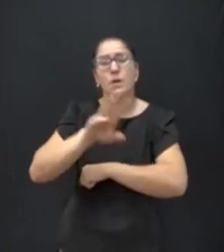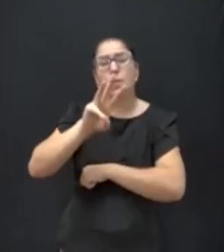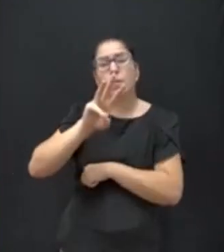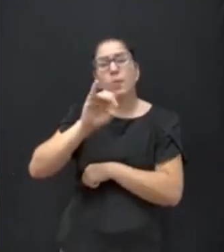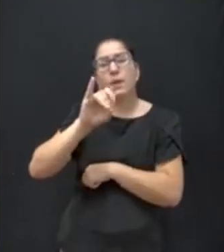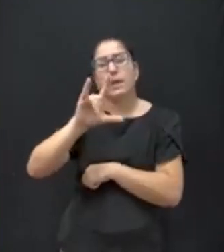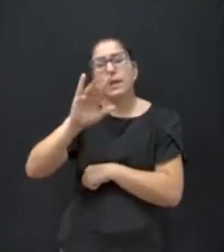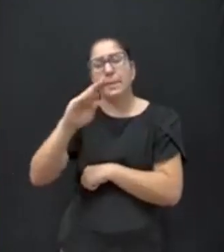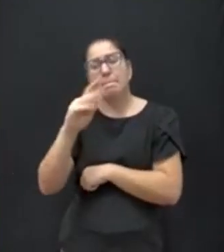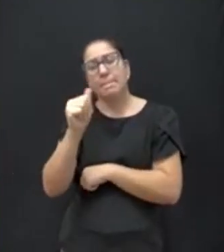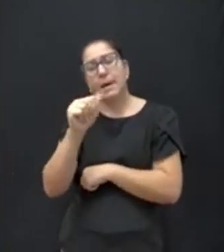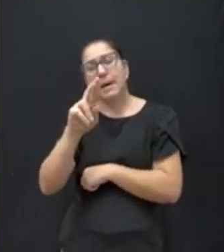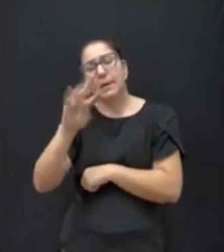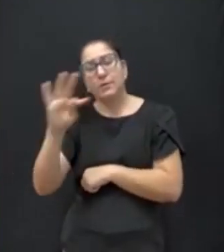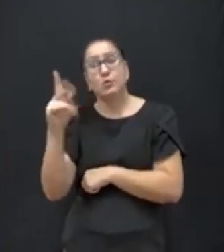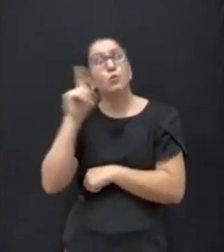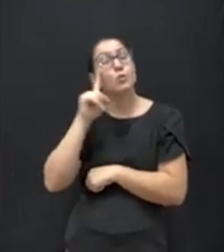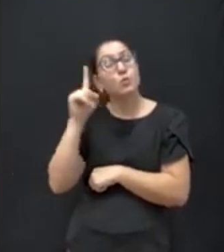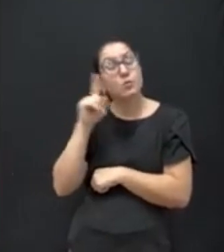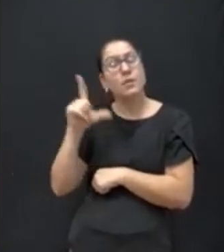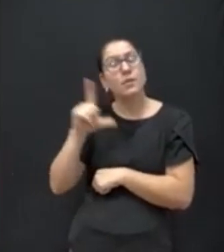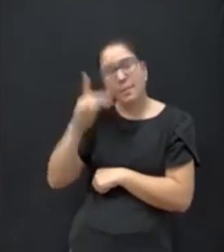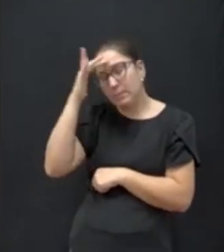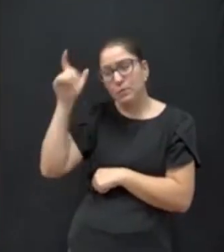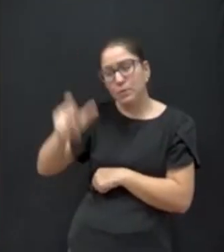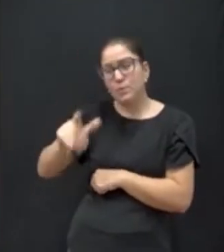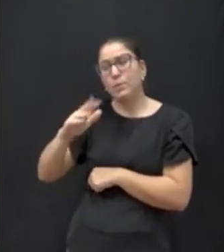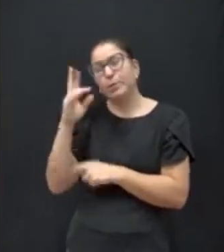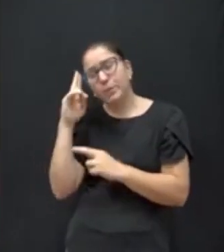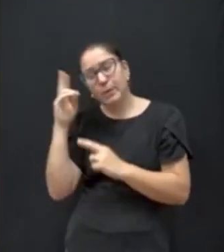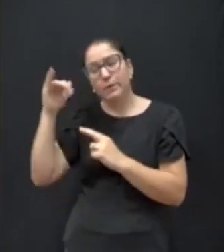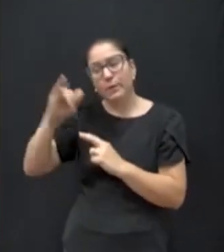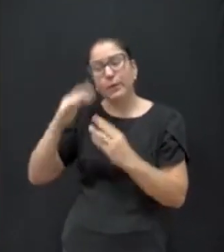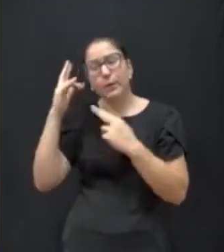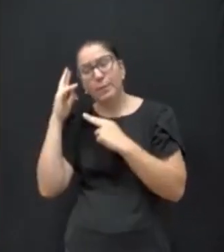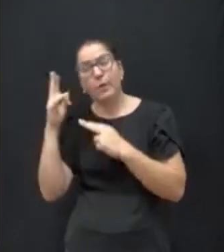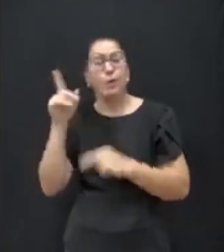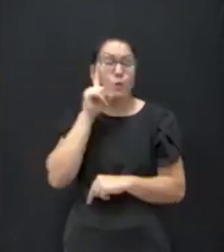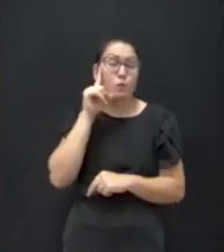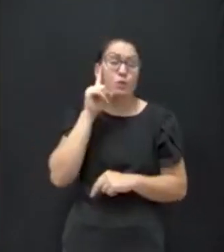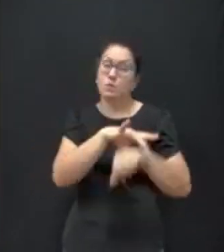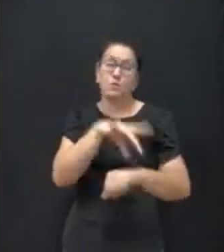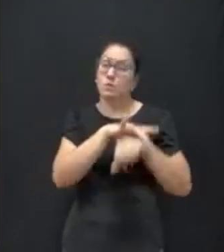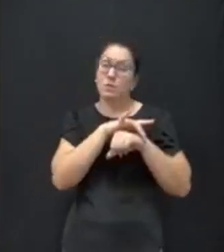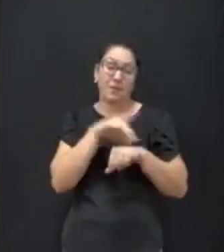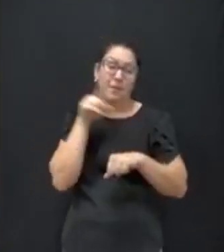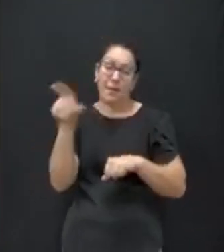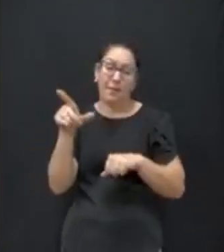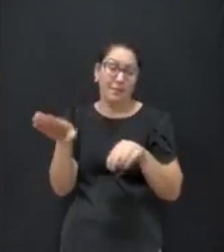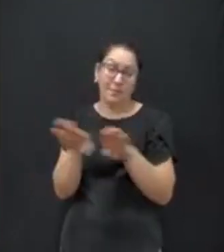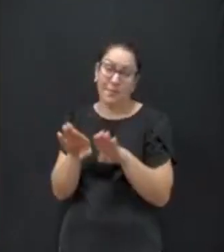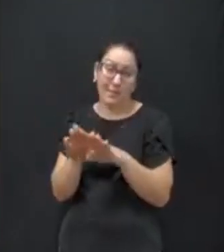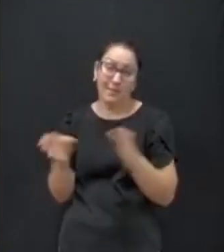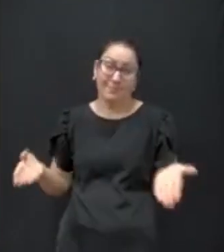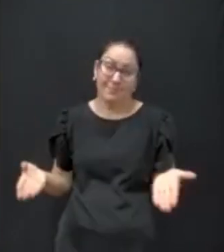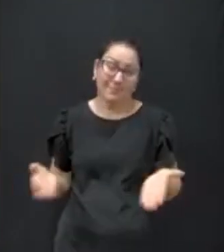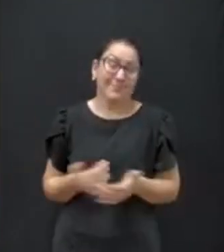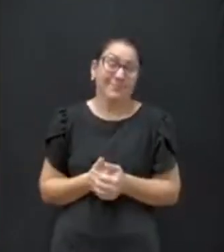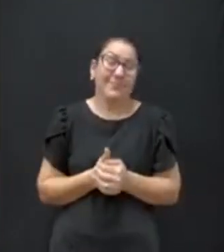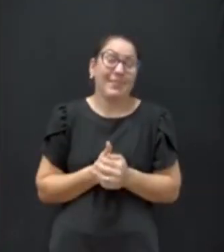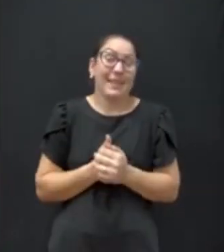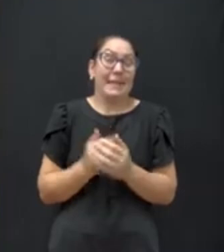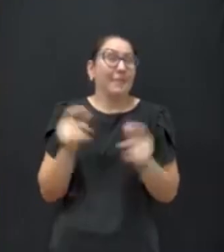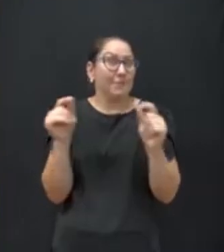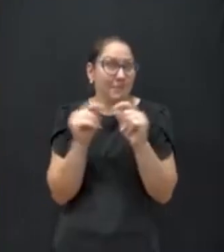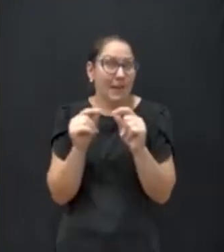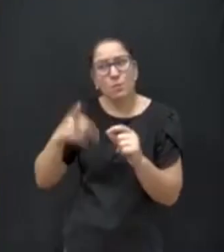Não tem. Você passa todo dia. Tem pessoal lá. Mas todo dia a Guarda está lá também. Está